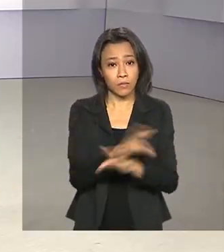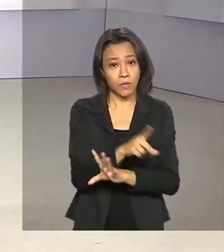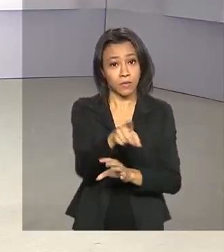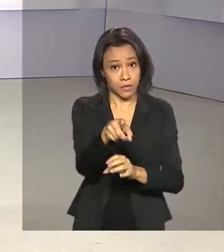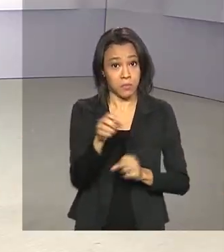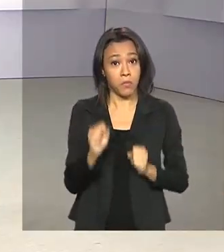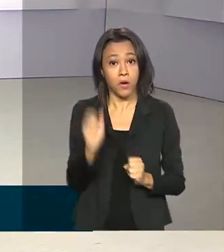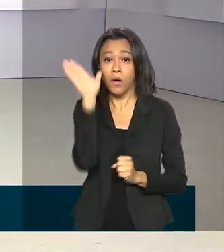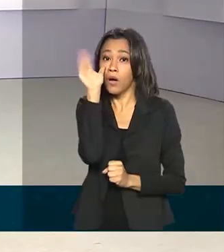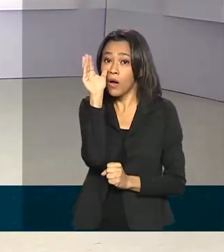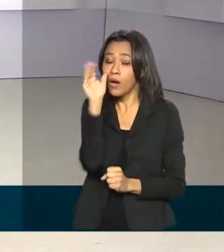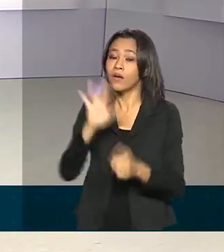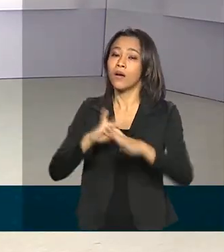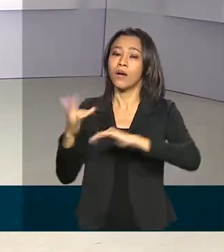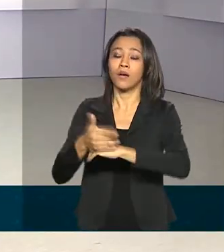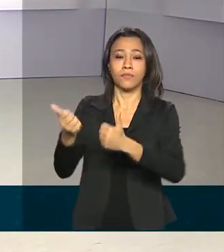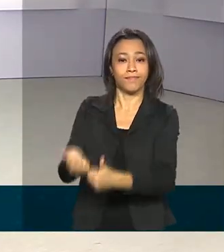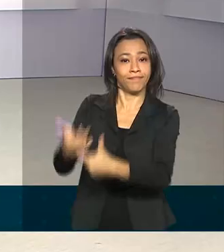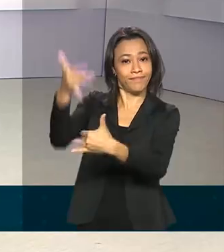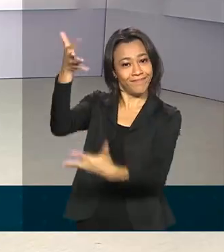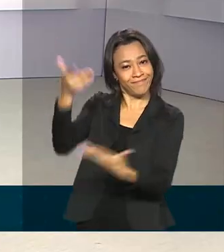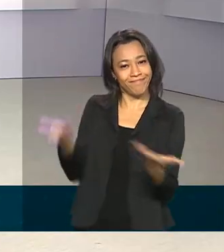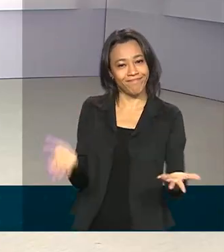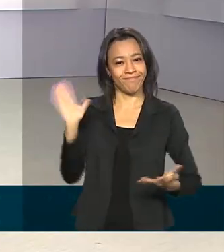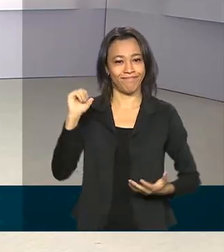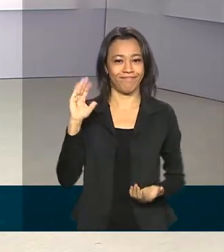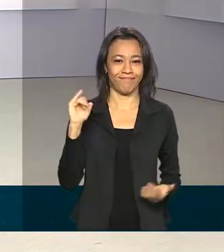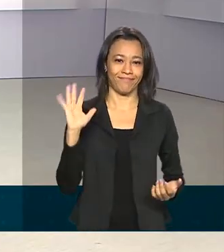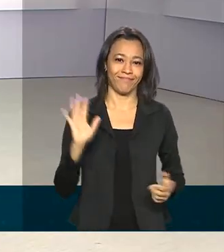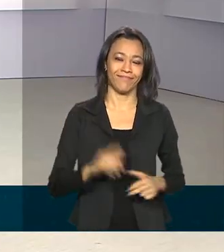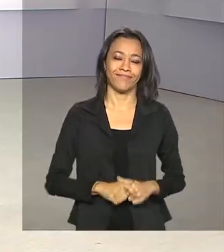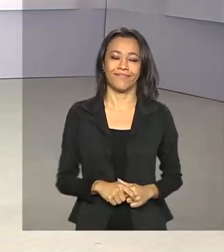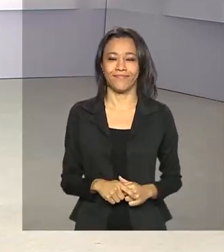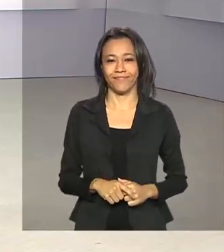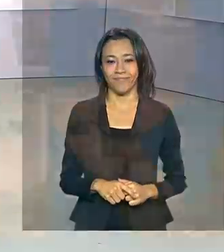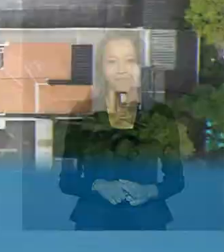pode nos acompanhar também pelas redes sociais. Até a próxima edição.